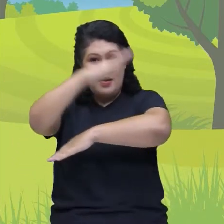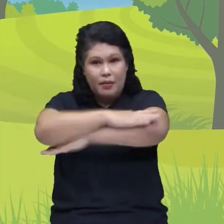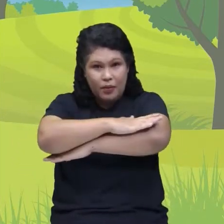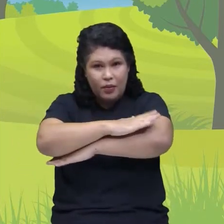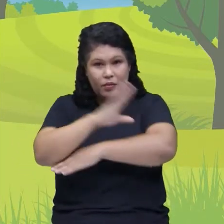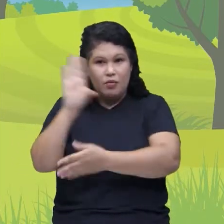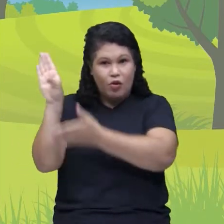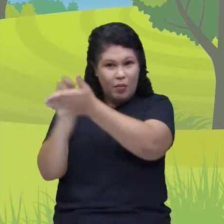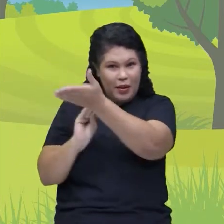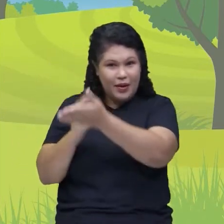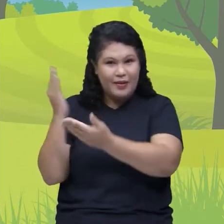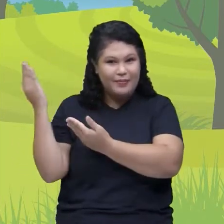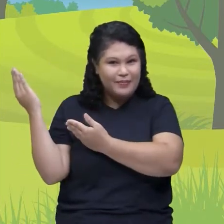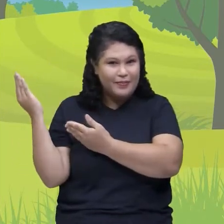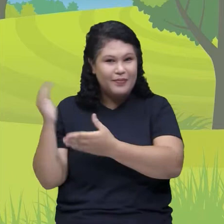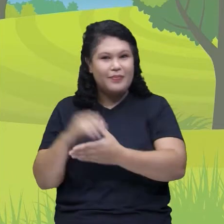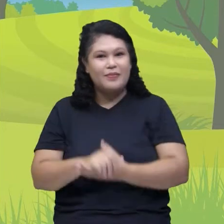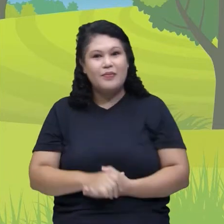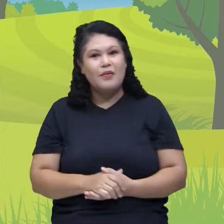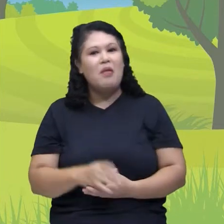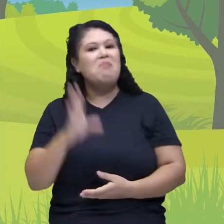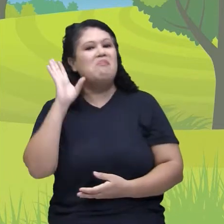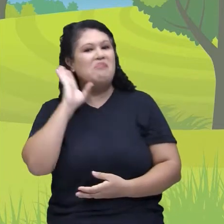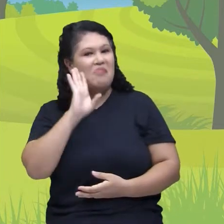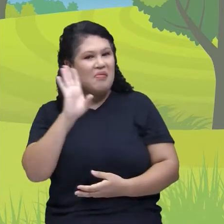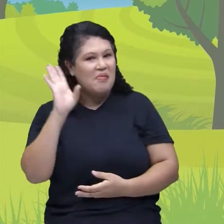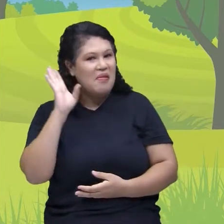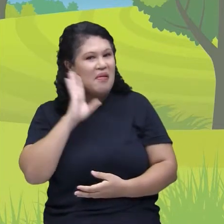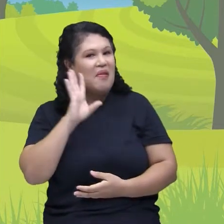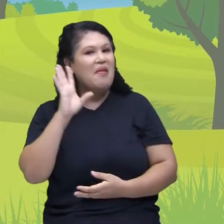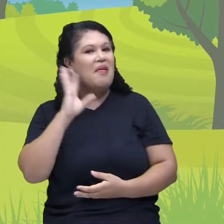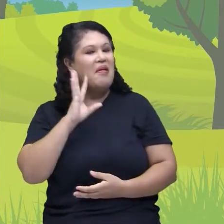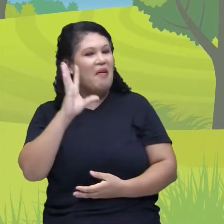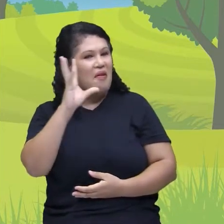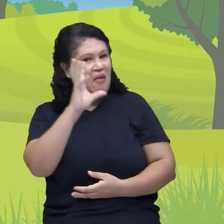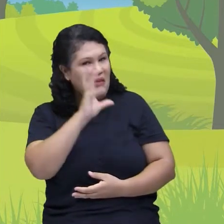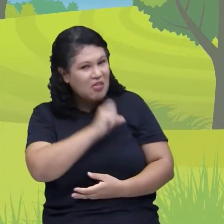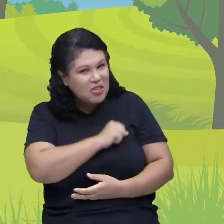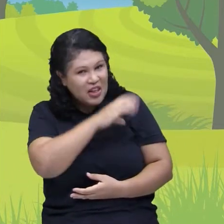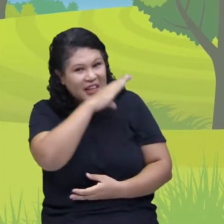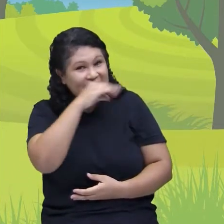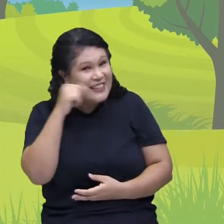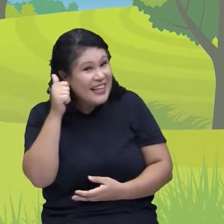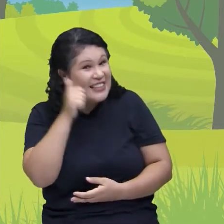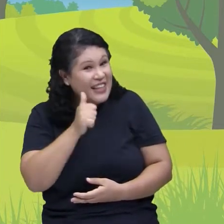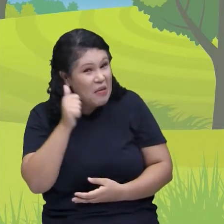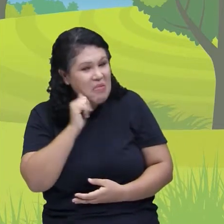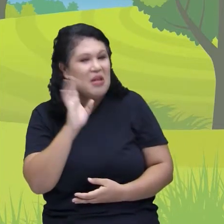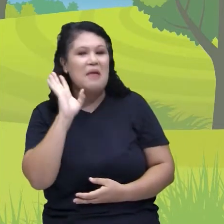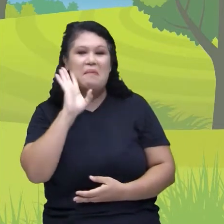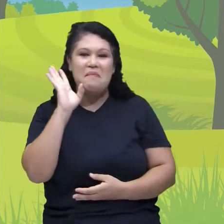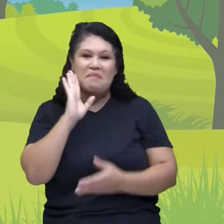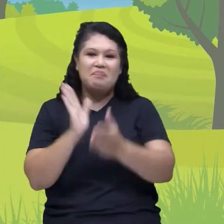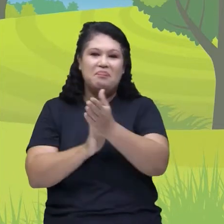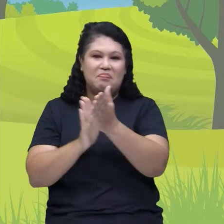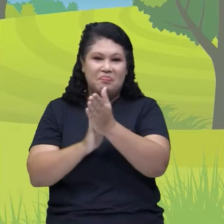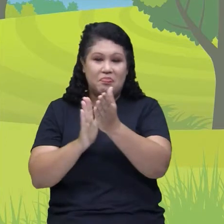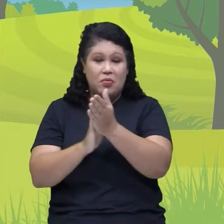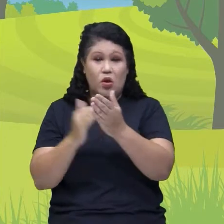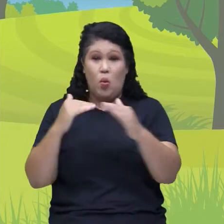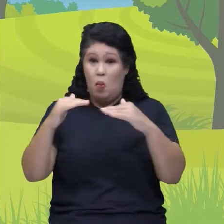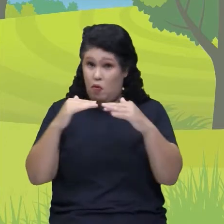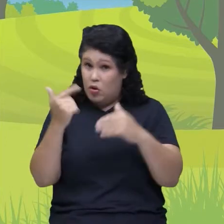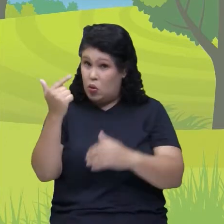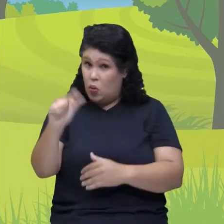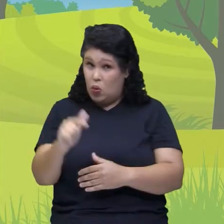Pulou! Isso! Muito legal! Yasmin, Rebeca fizeram muito legal. Quero ver outros movimentos, hein?